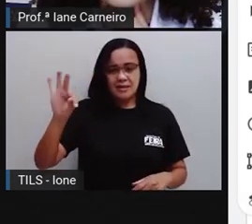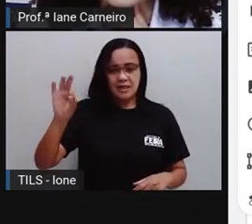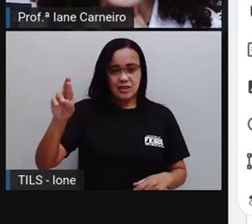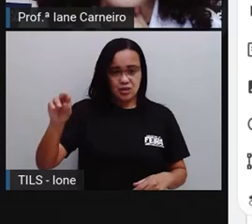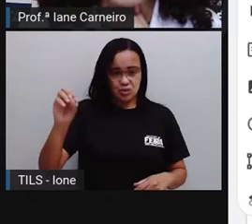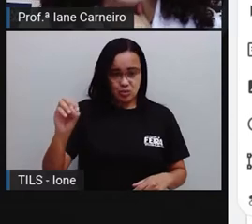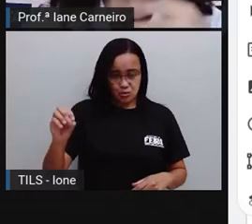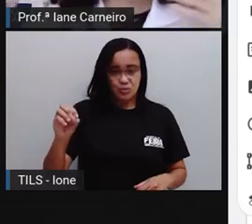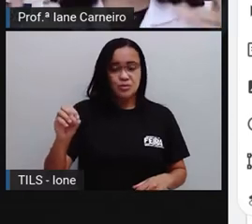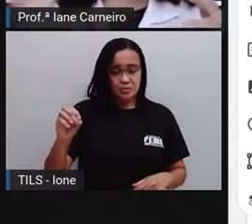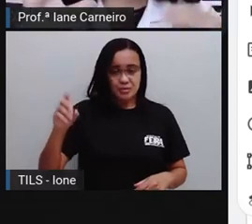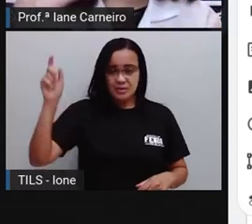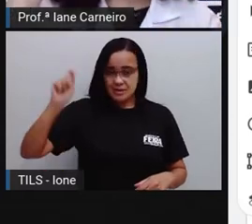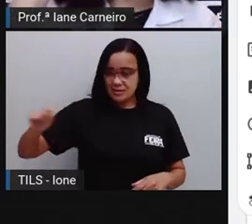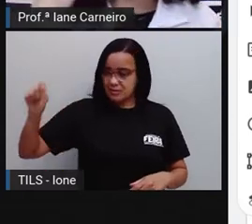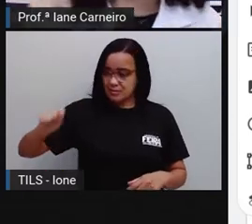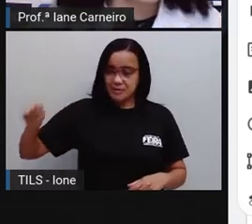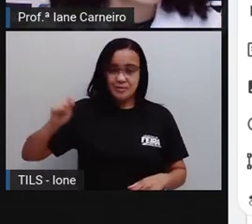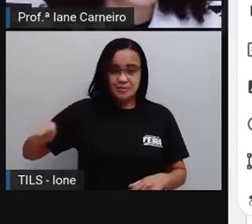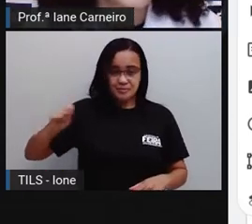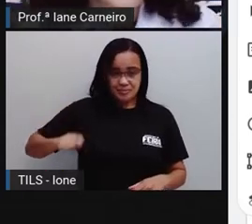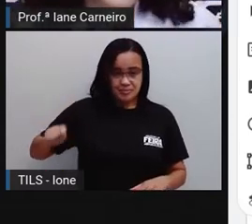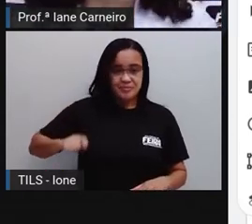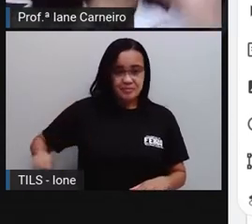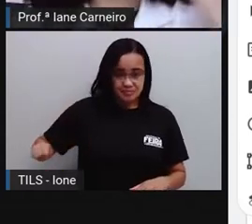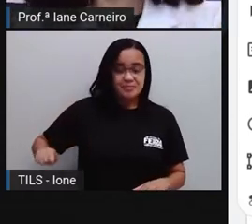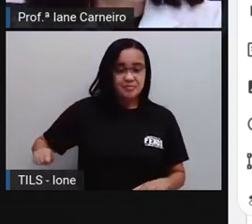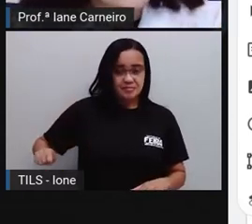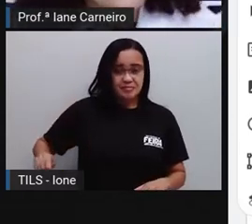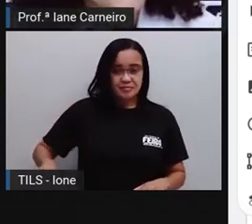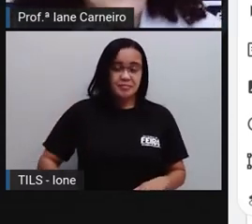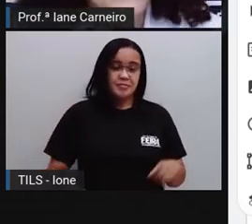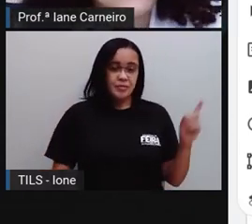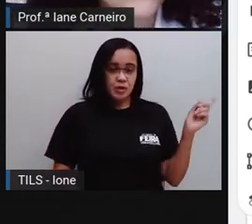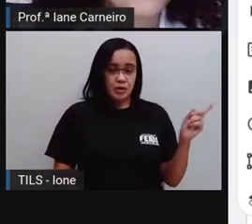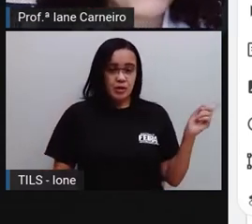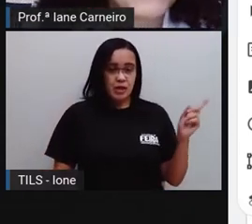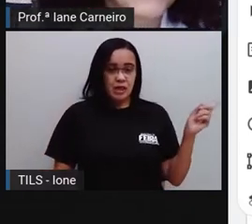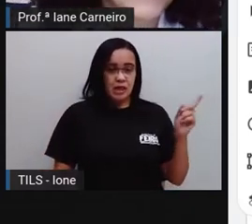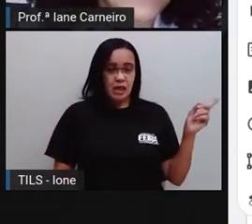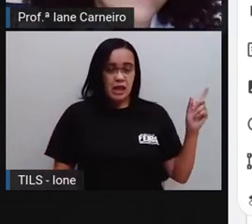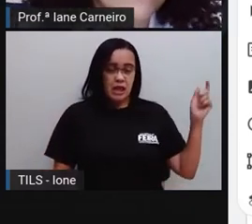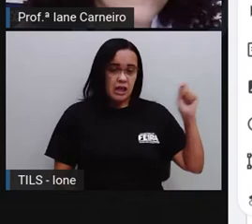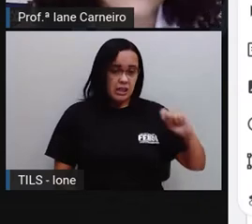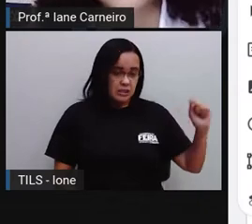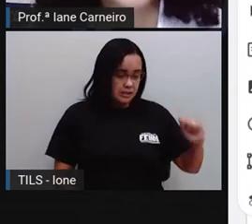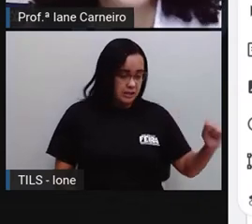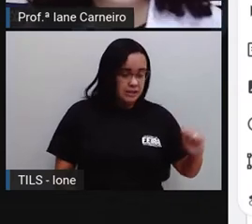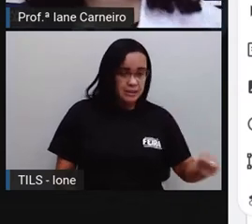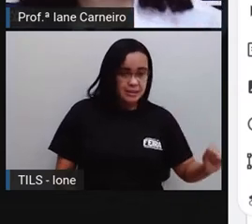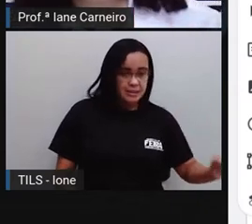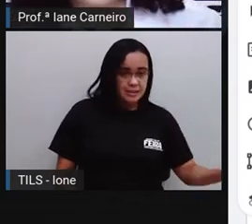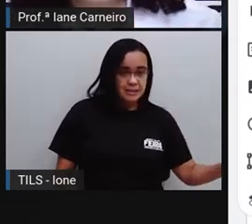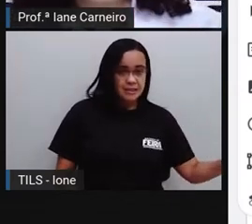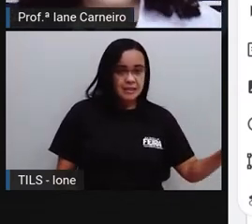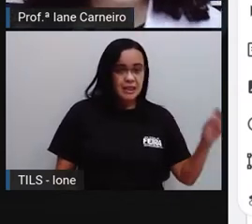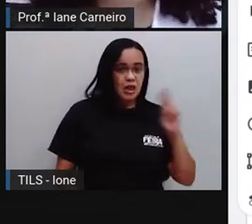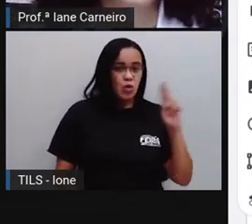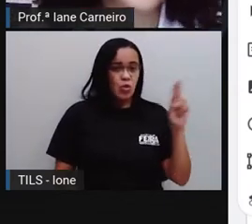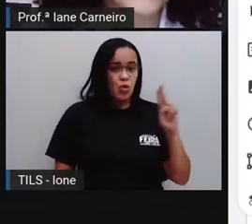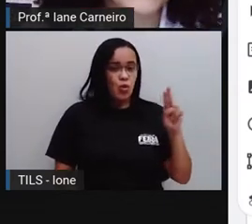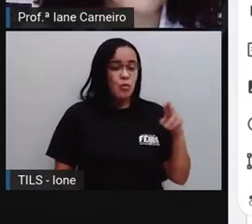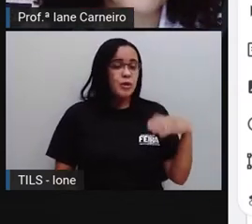Destro, que é a pessoa que escreve com a mão direita. E quem escreve proiane com a mão esquerda? Que nome é que a gente dá?